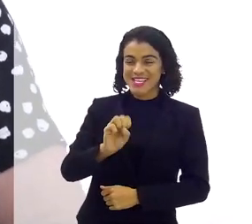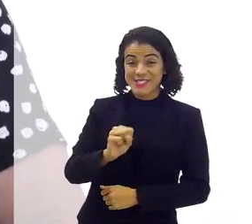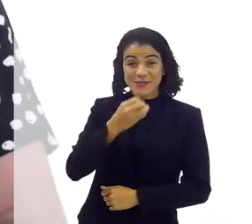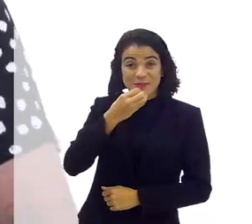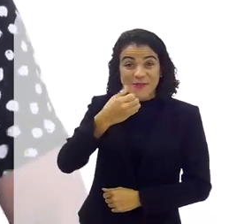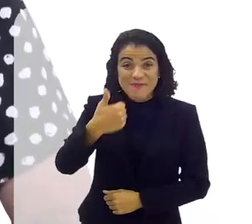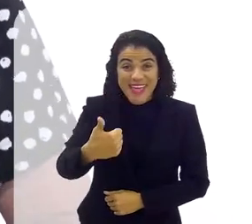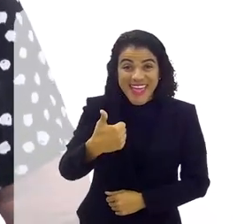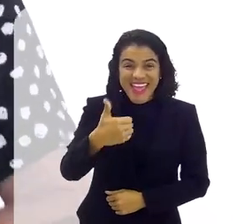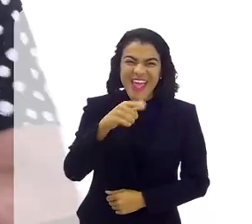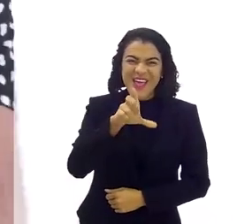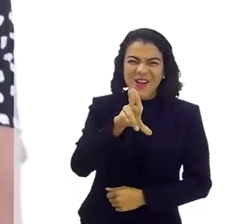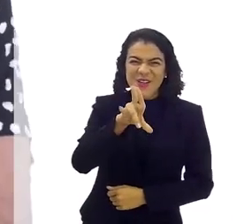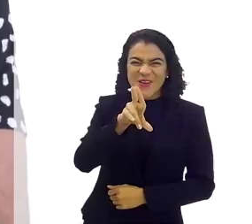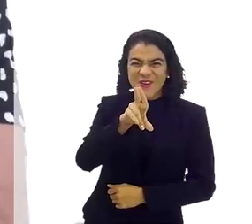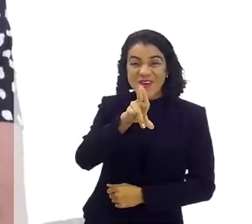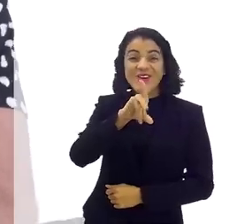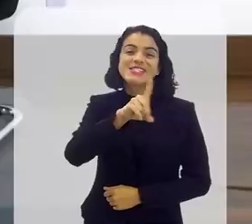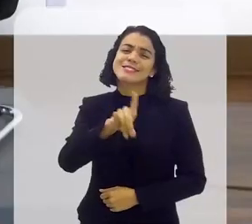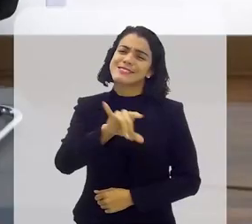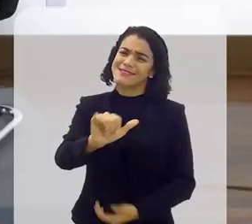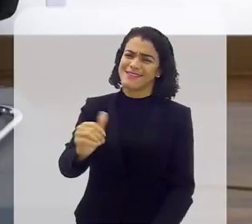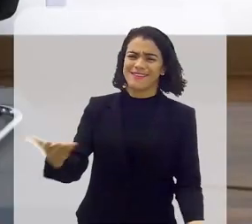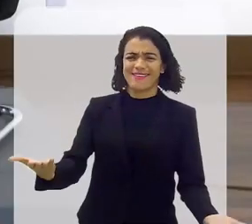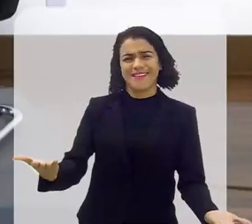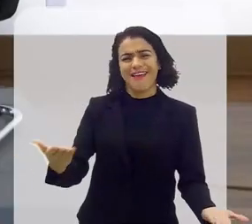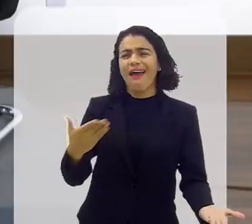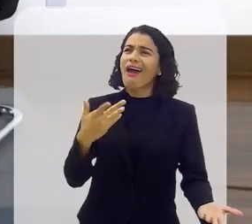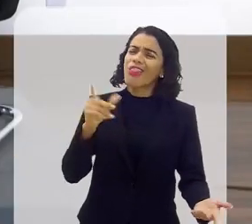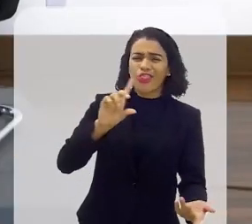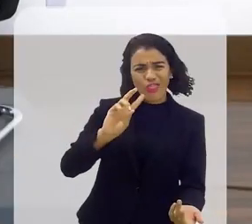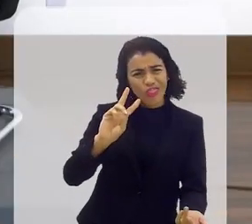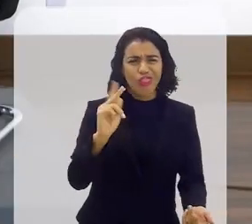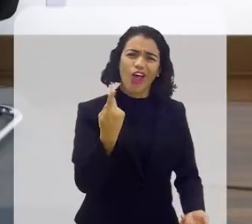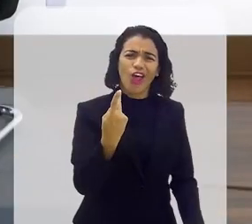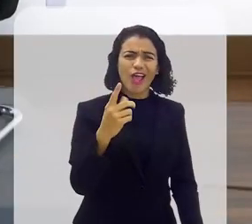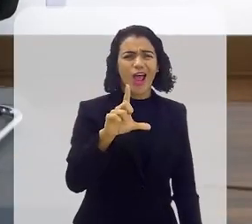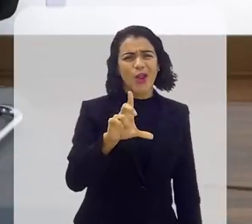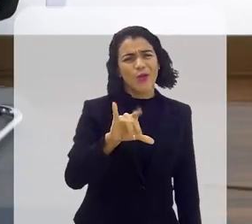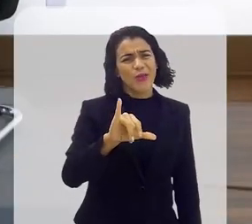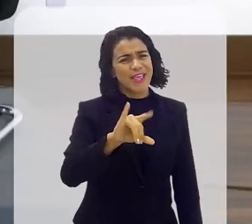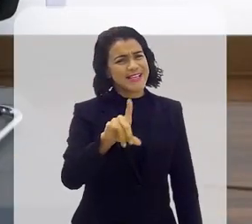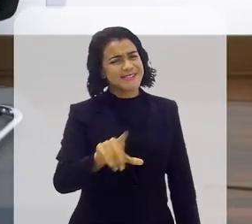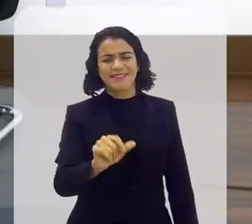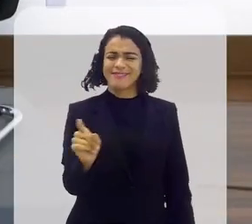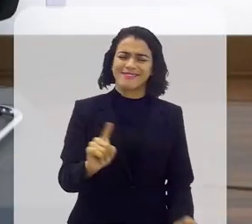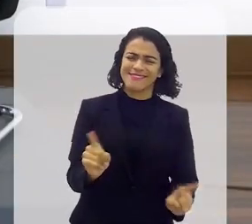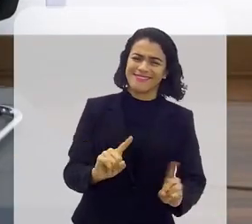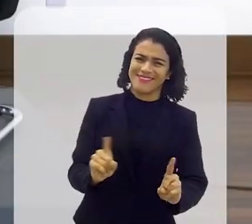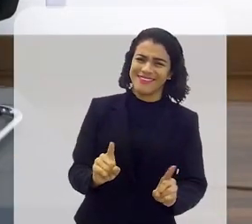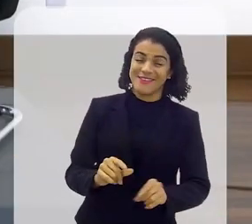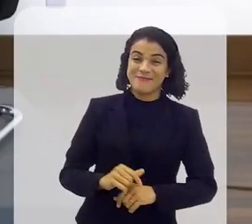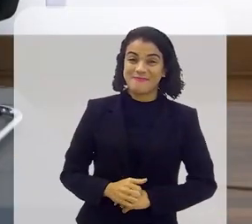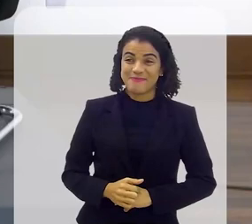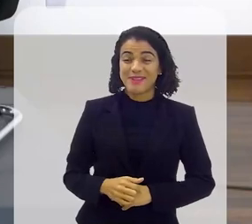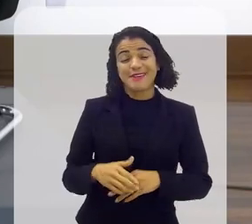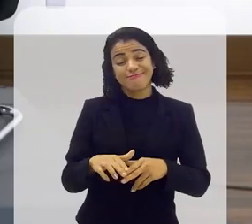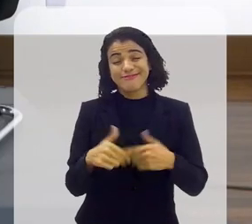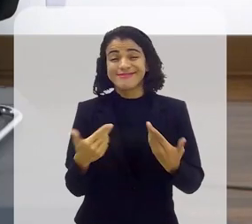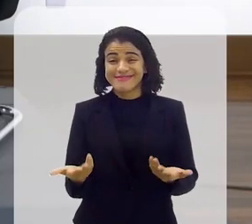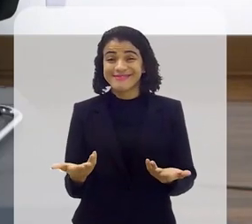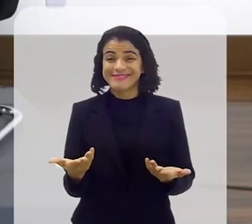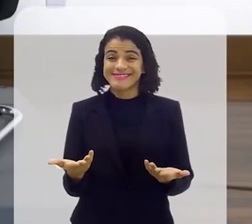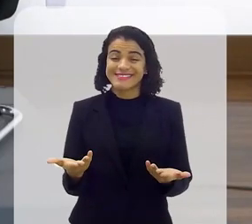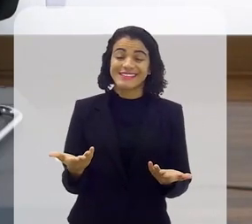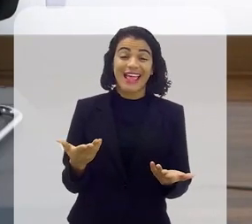Luzia Cerda Luzia, vou ficar ali, trocar por Luiz eu lembro Luzia Pois é,